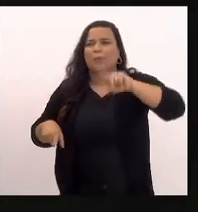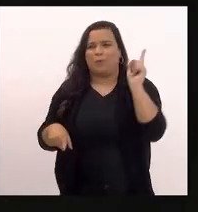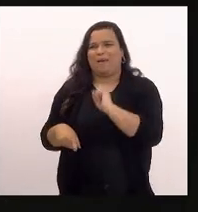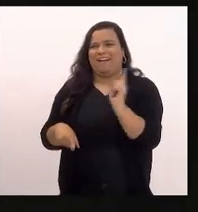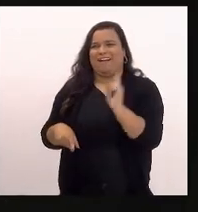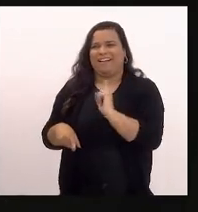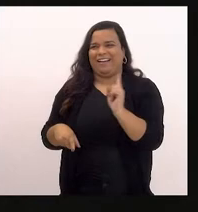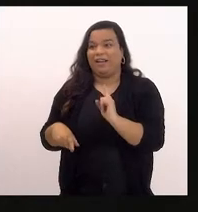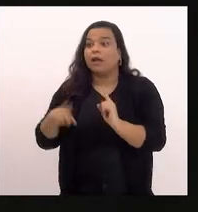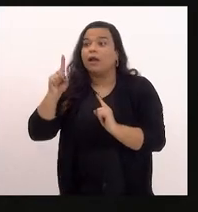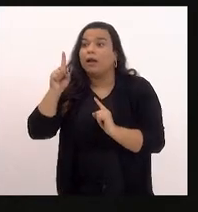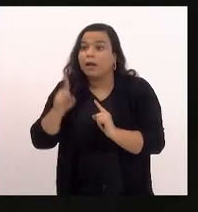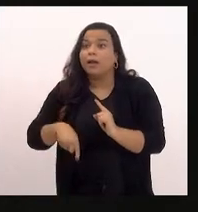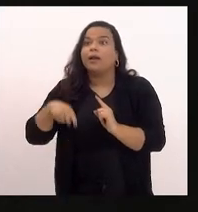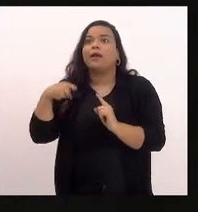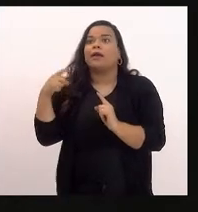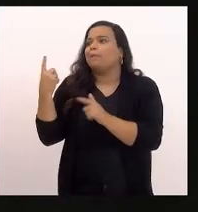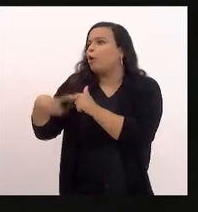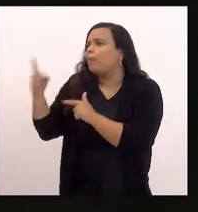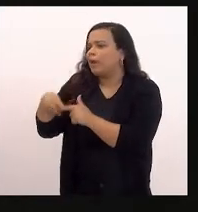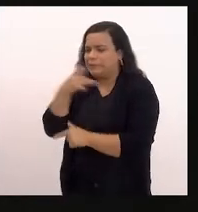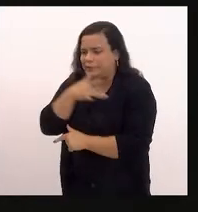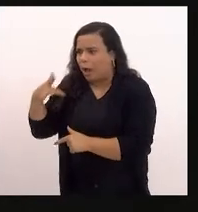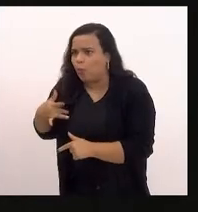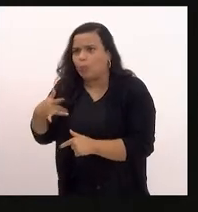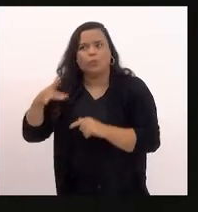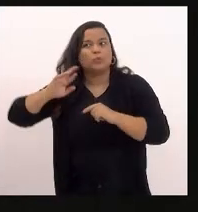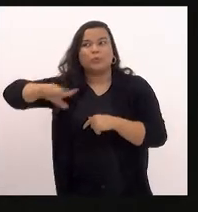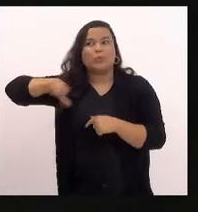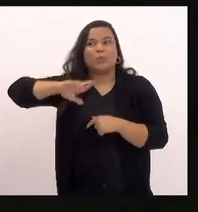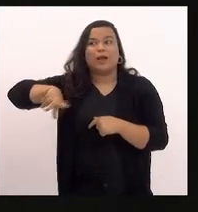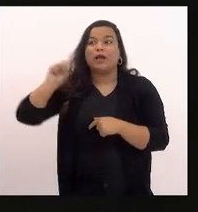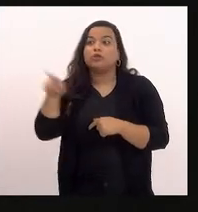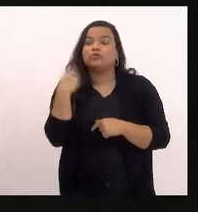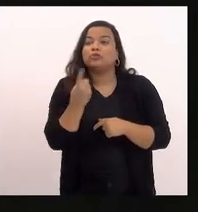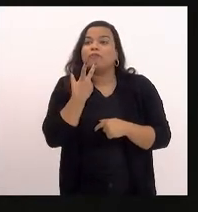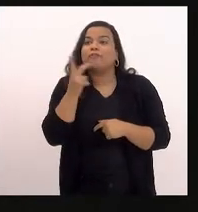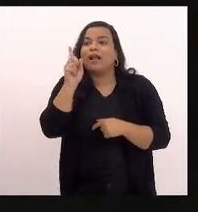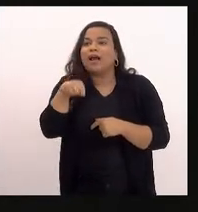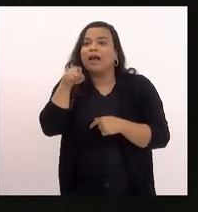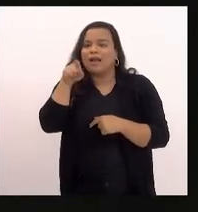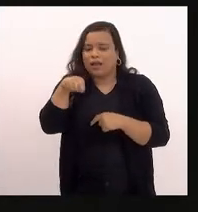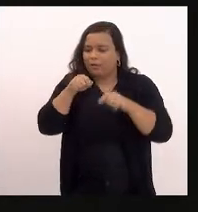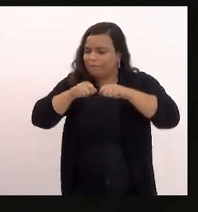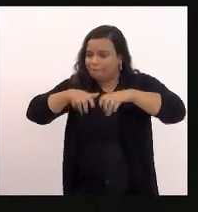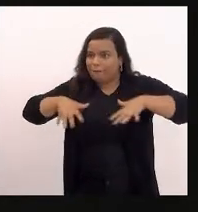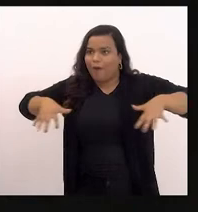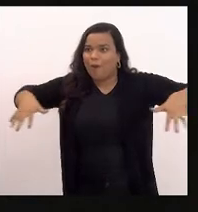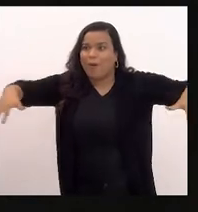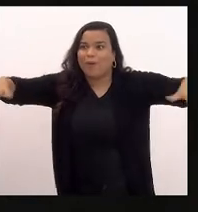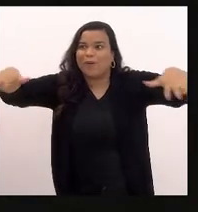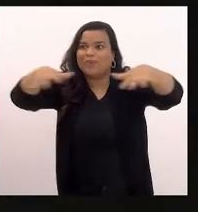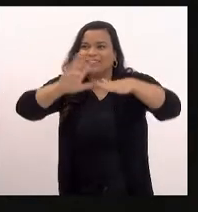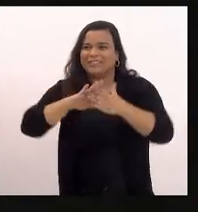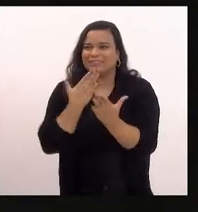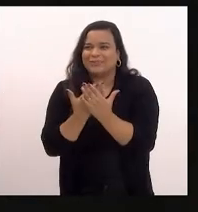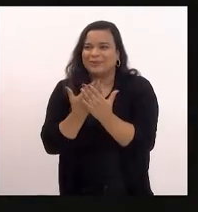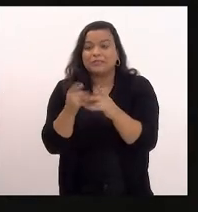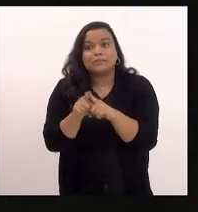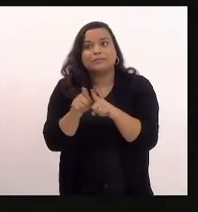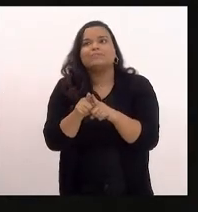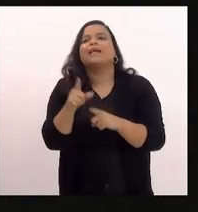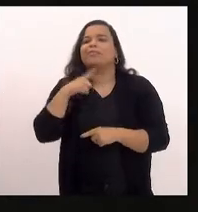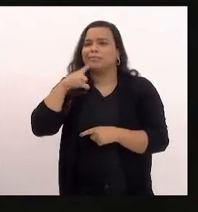problemas de ordem da saúde não nós estamos falando aqui que o entorno dessas escolas e a presença dos